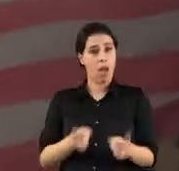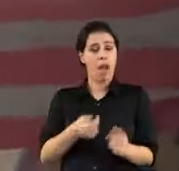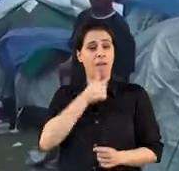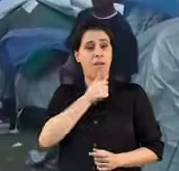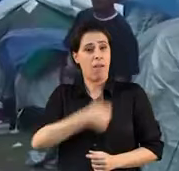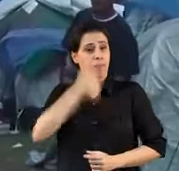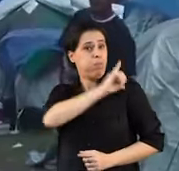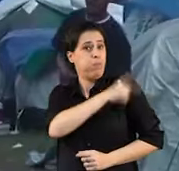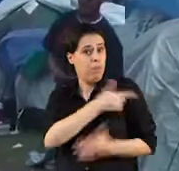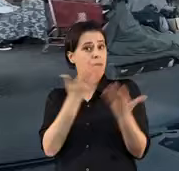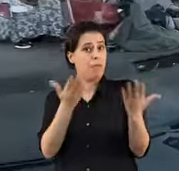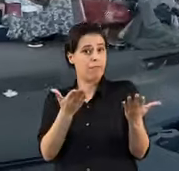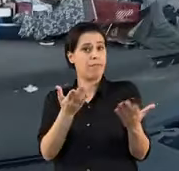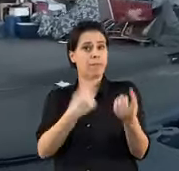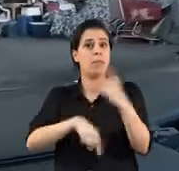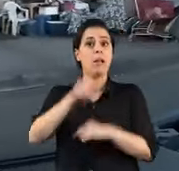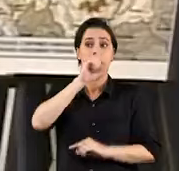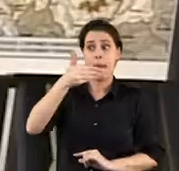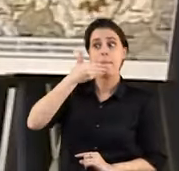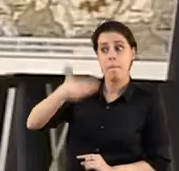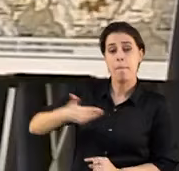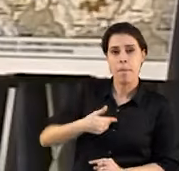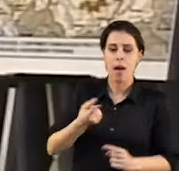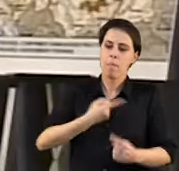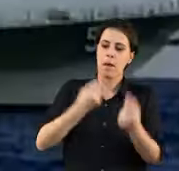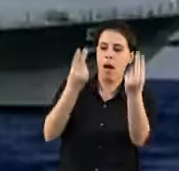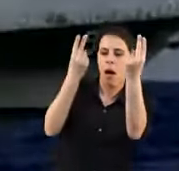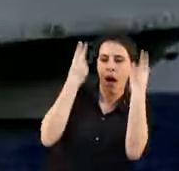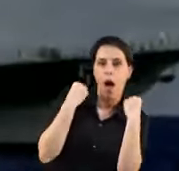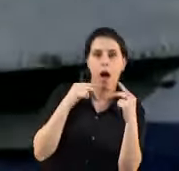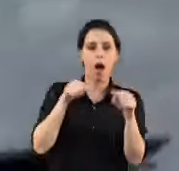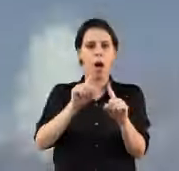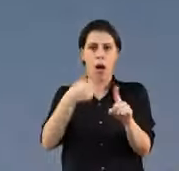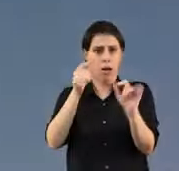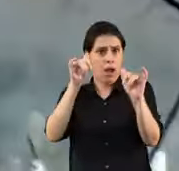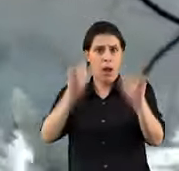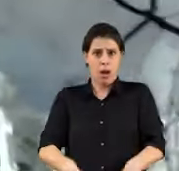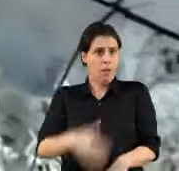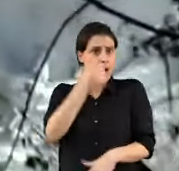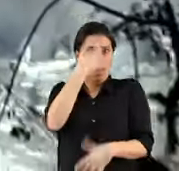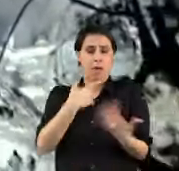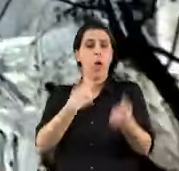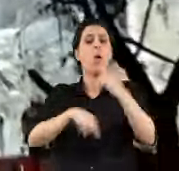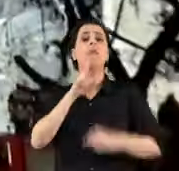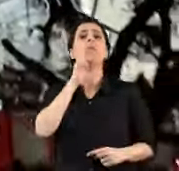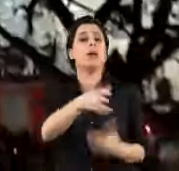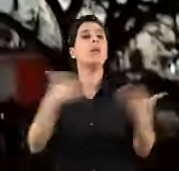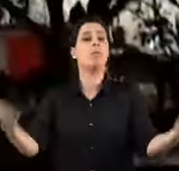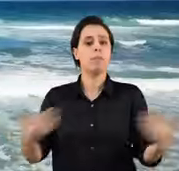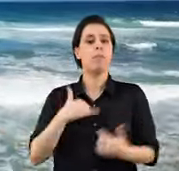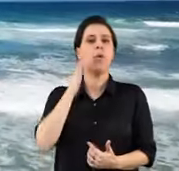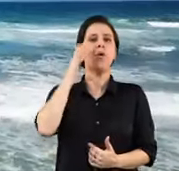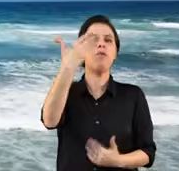isto o capitalismo? E contra quem nos pede que nos resignemos, pois isto seria o fim da história, respondemos.